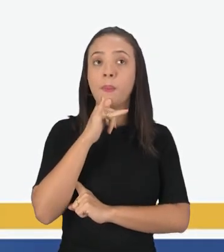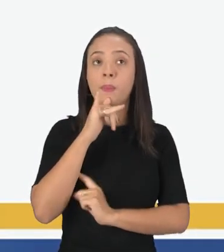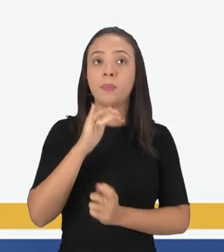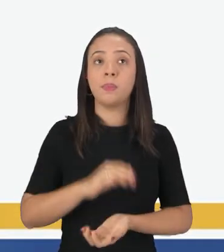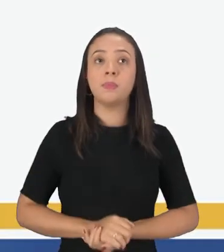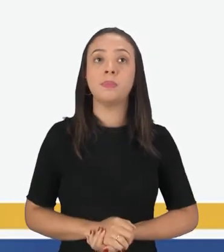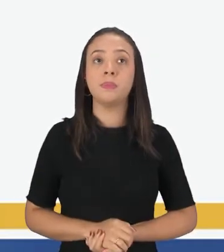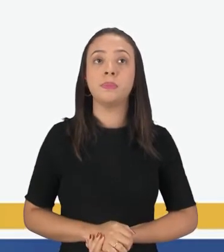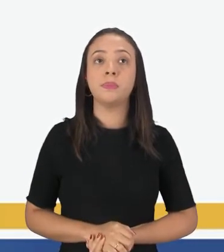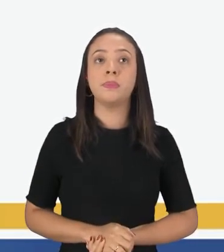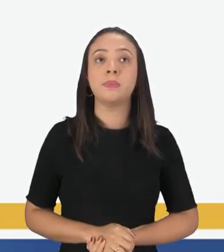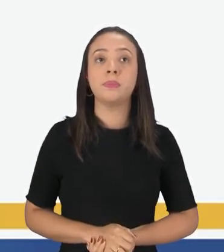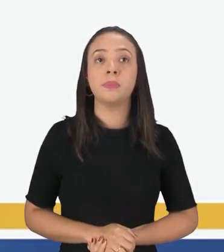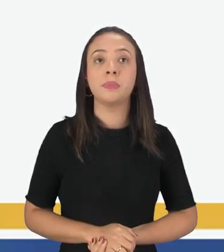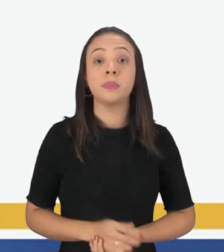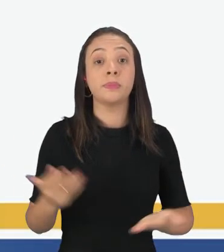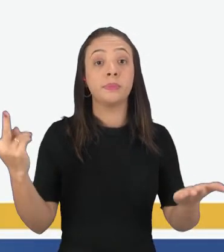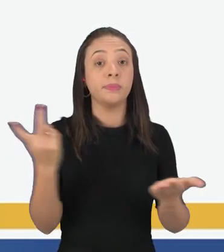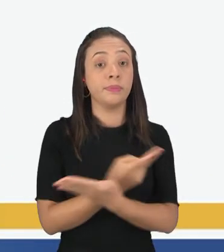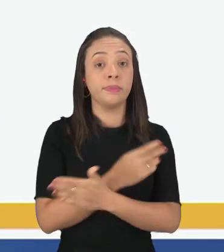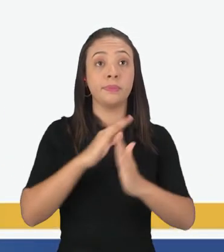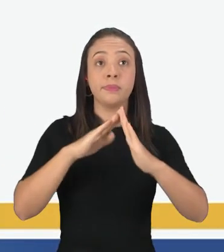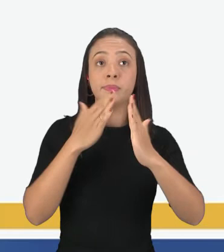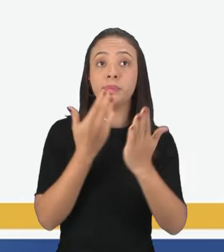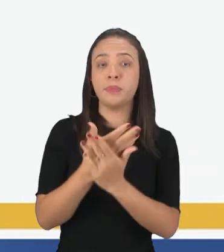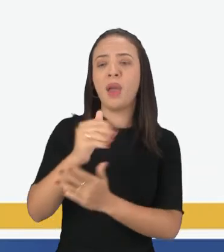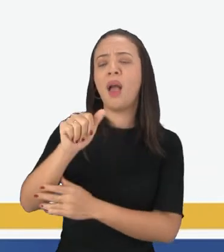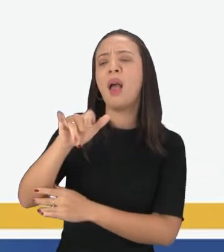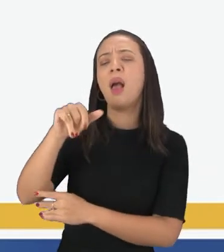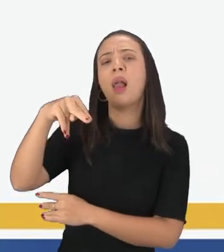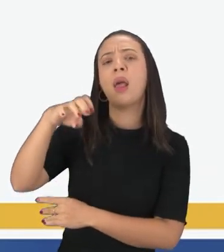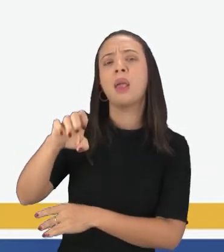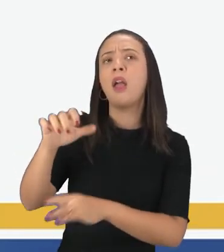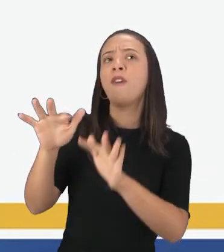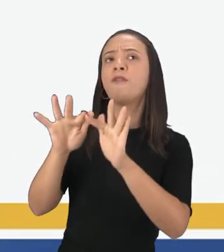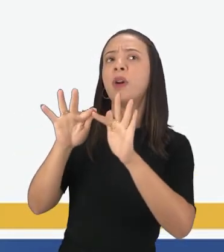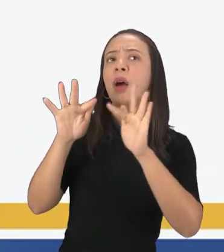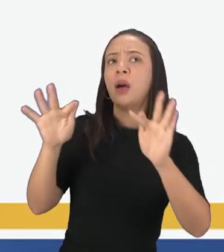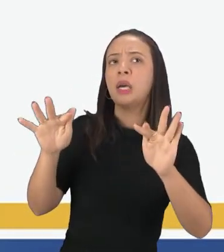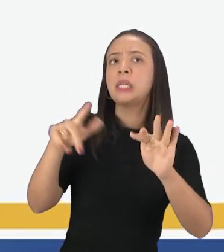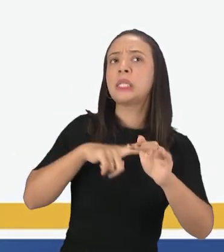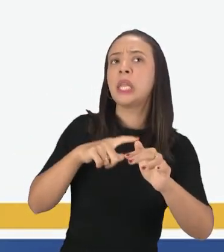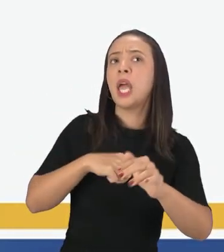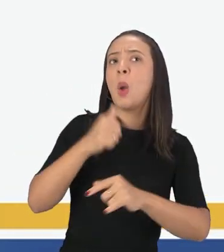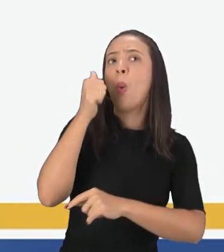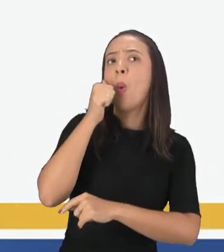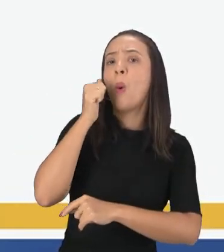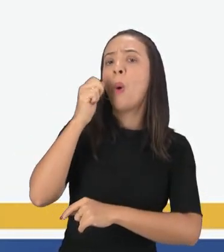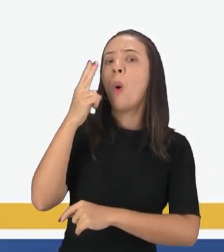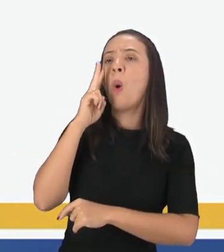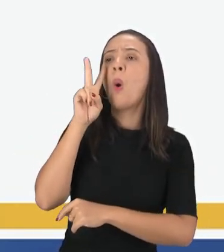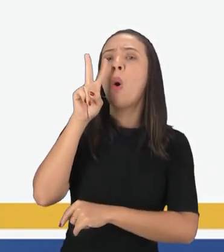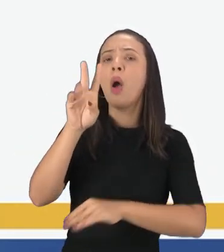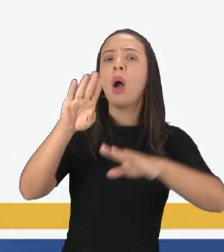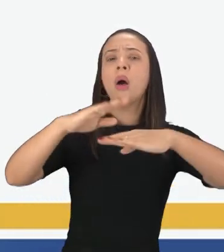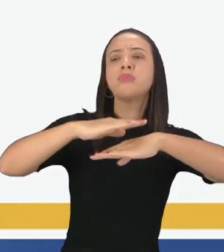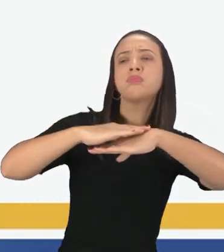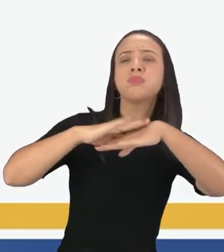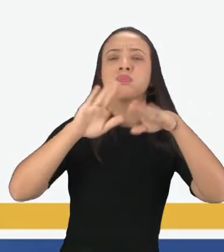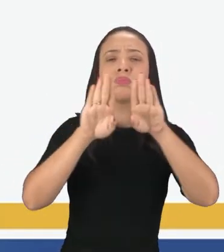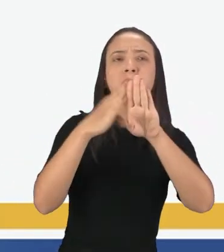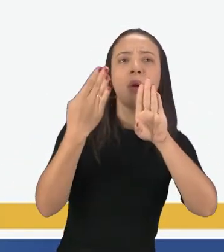Olha só a situação que acontece aí na escola. Aline, a frase, há uma mulher olhando pela janela.